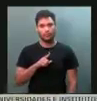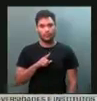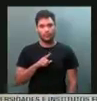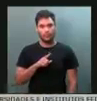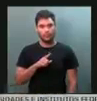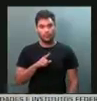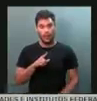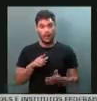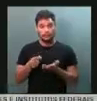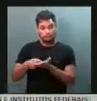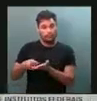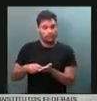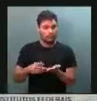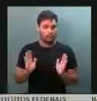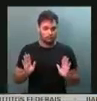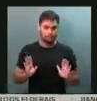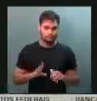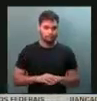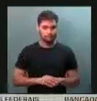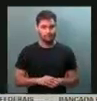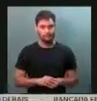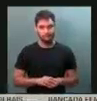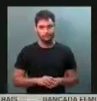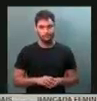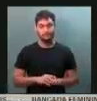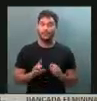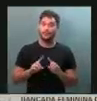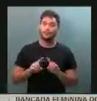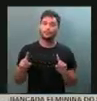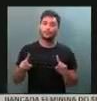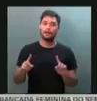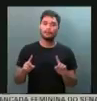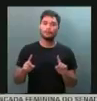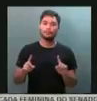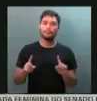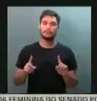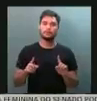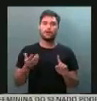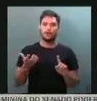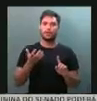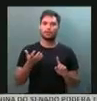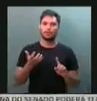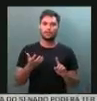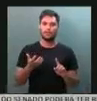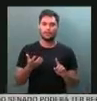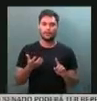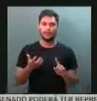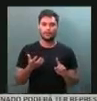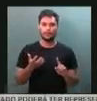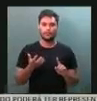assinaturas. Por fim, eu queria deixar aqui